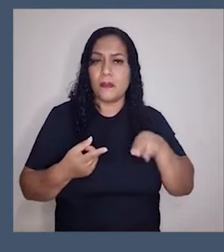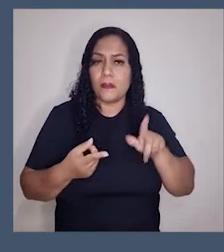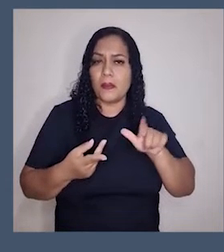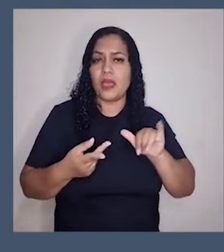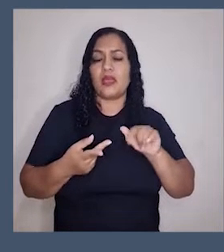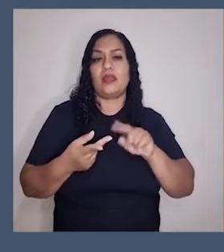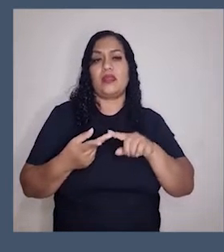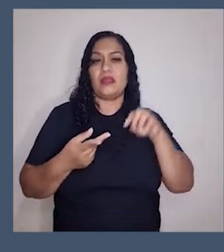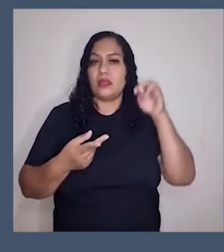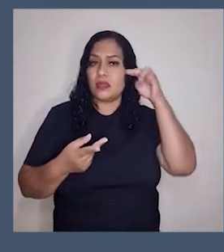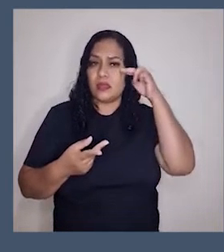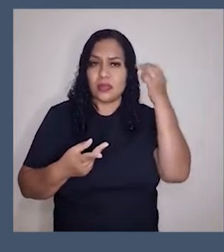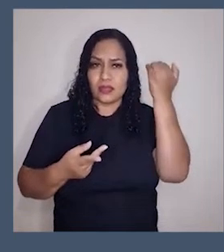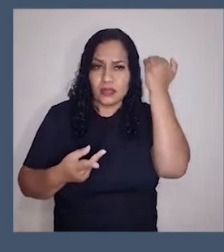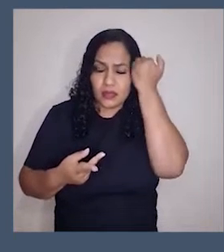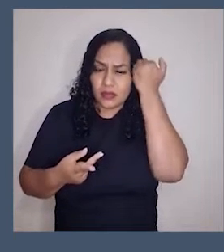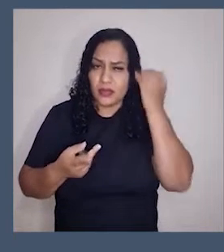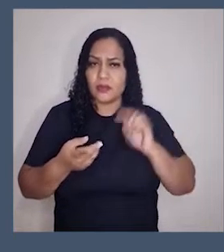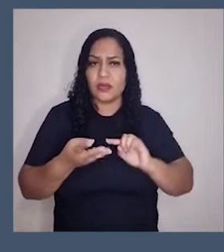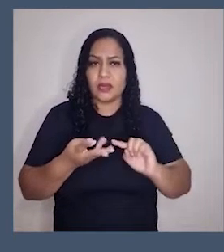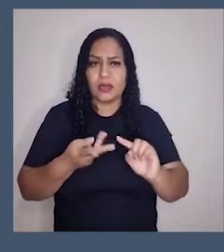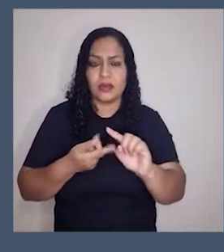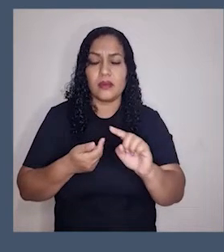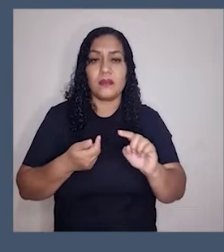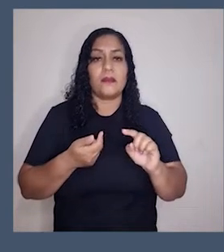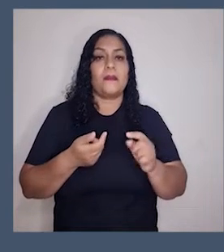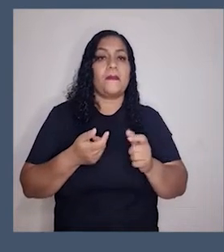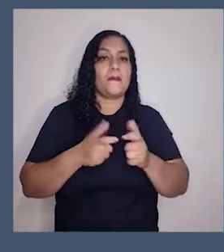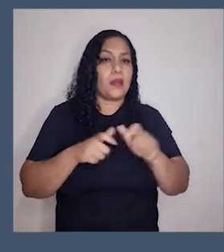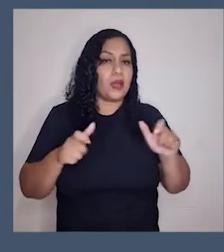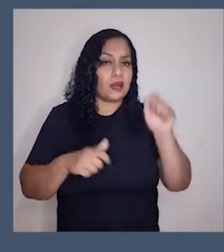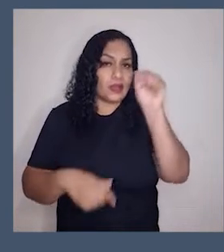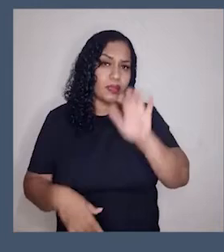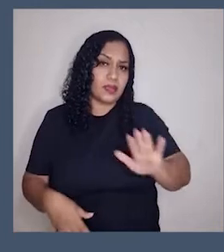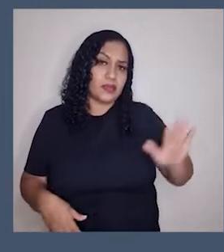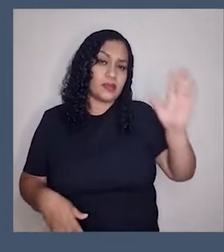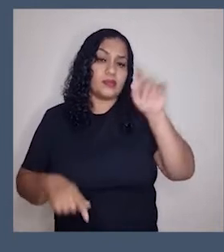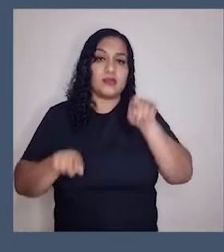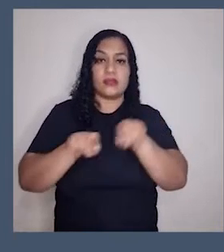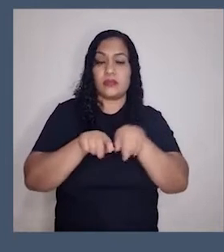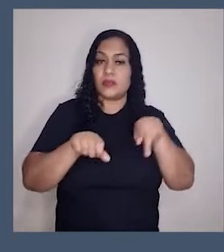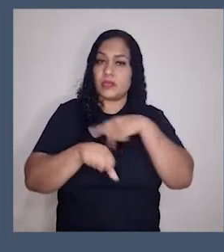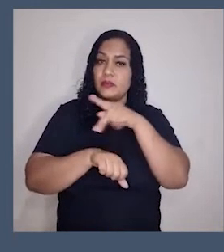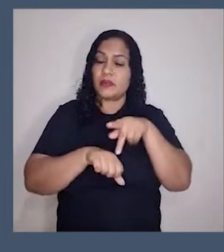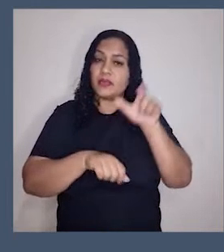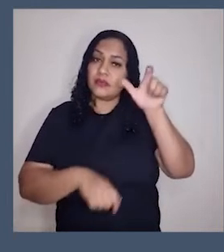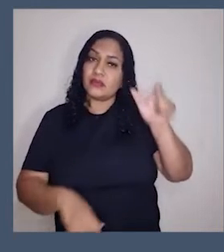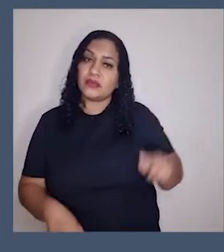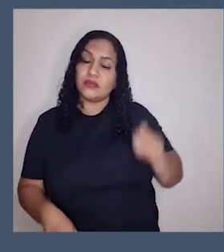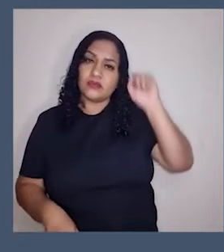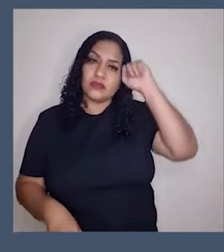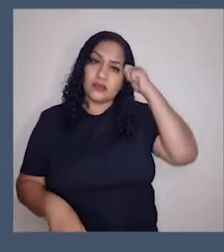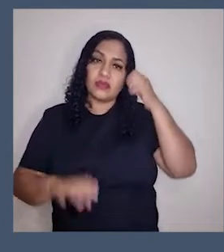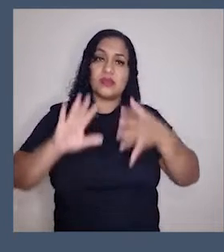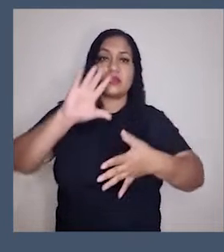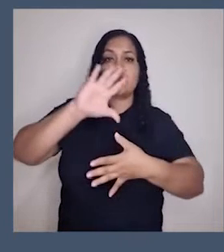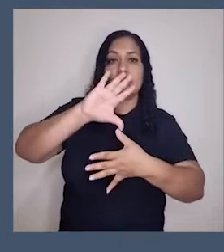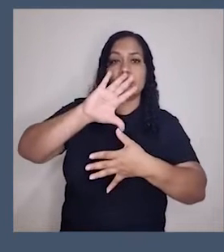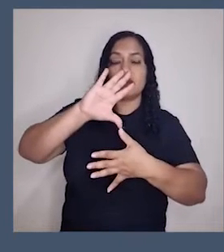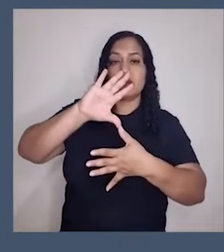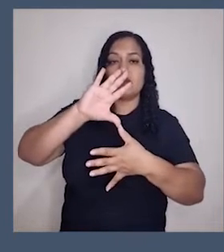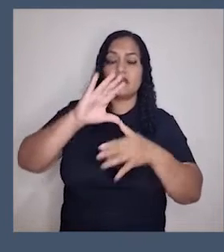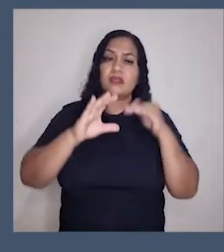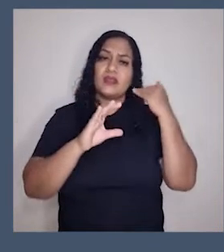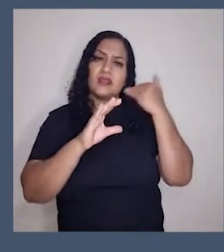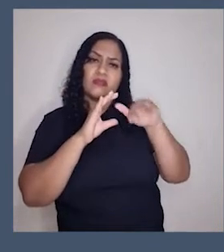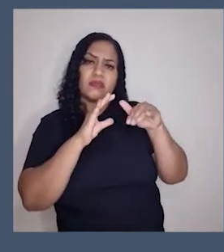Mali, Eritreia, Haiti, Camarões, etc. A maioria, asiáticos, africanos, né? E aqui também na América, eles